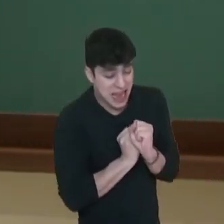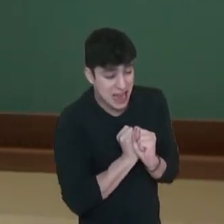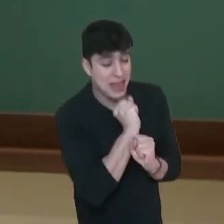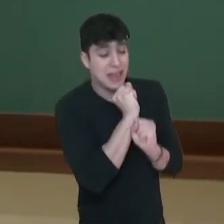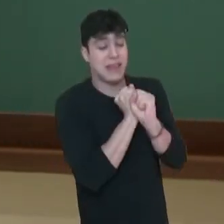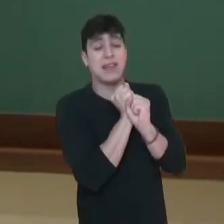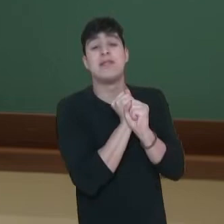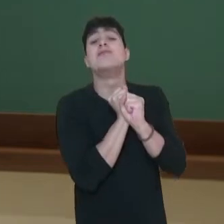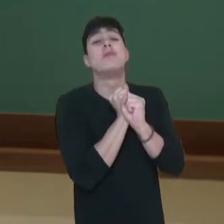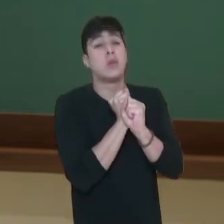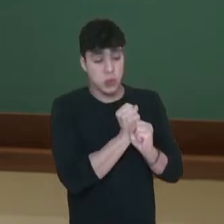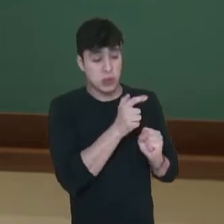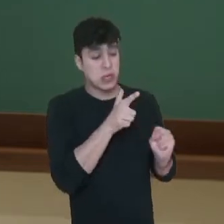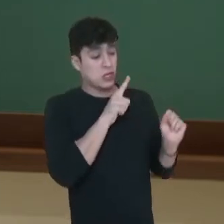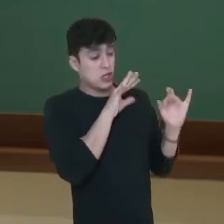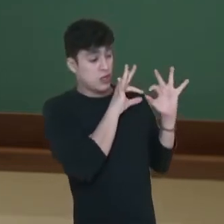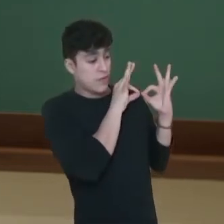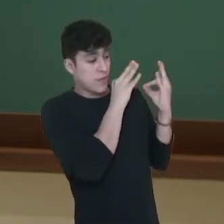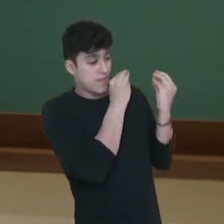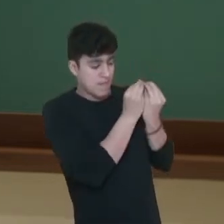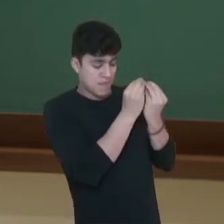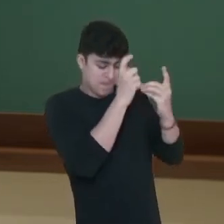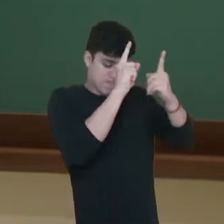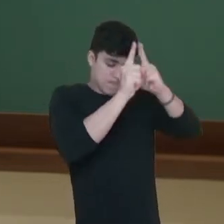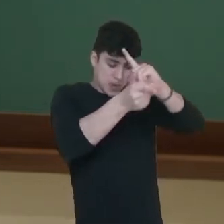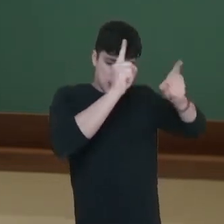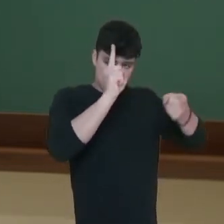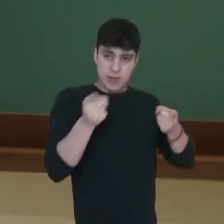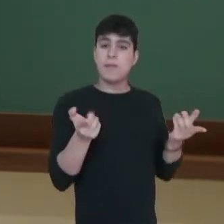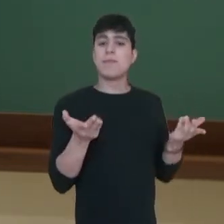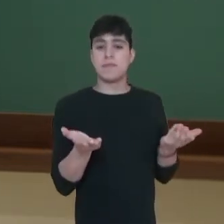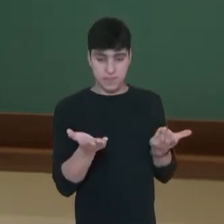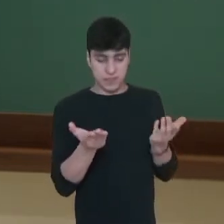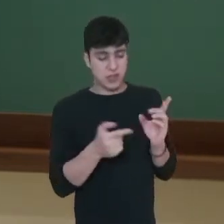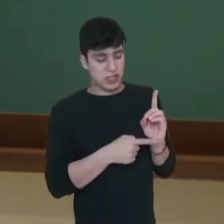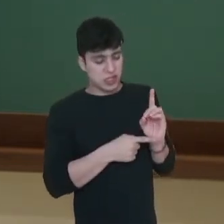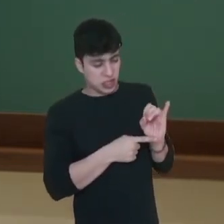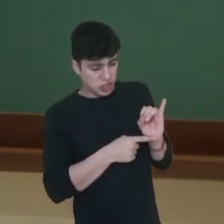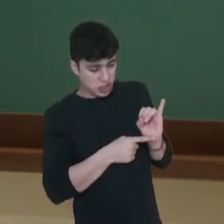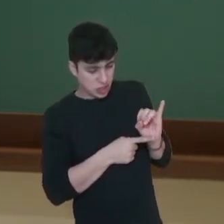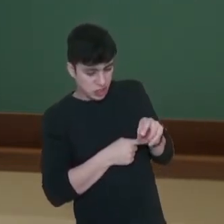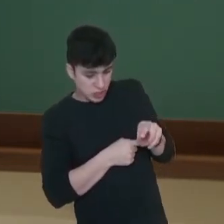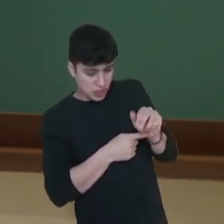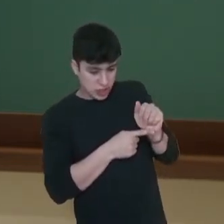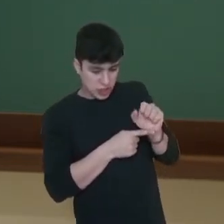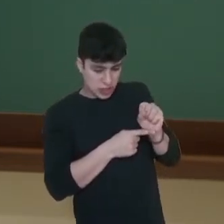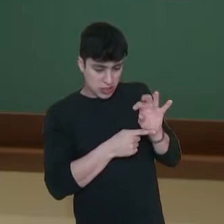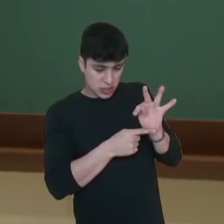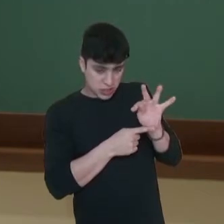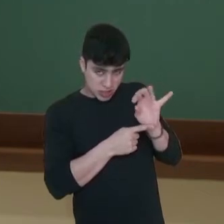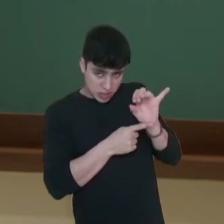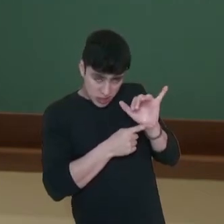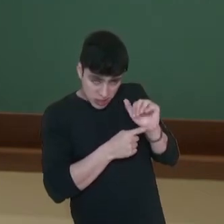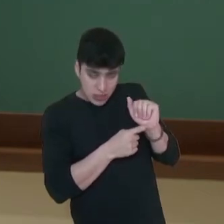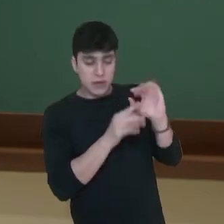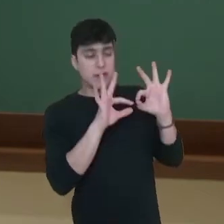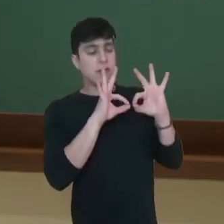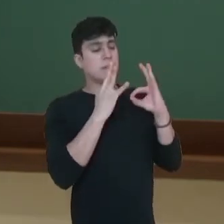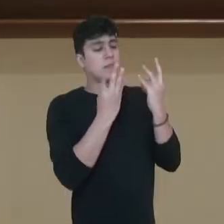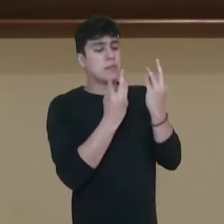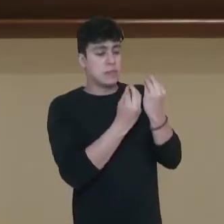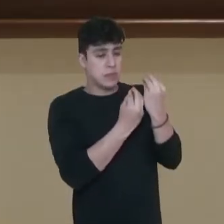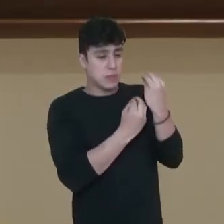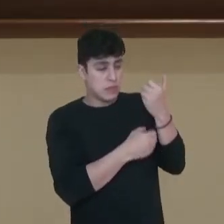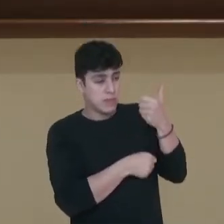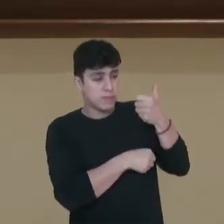dinastias. Dinastias são espécies ali de governos monárquicos que existiam ali. Bom, em um